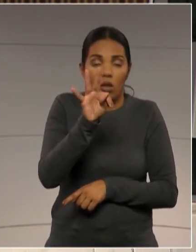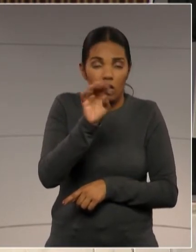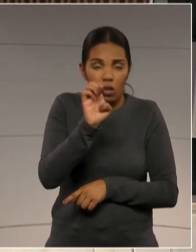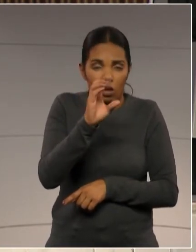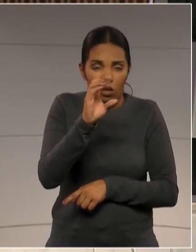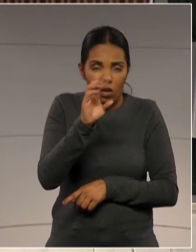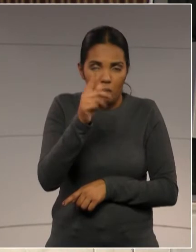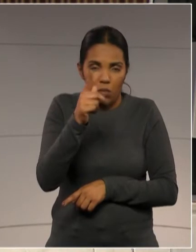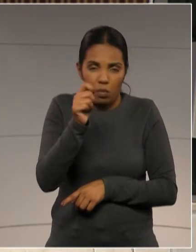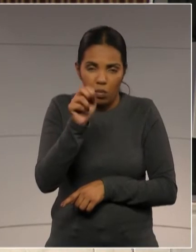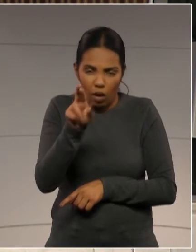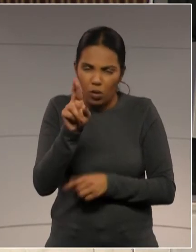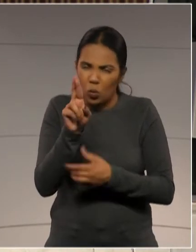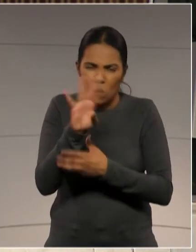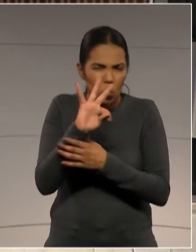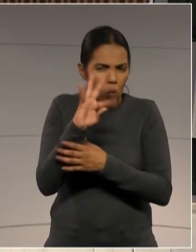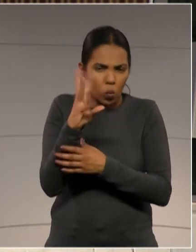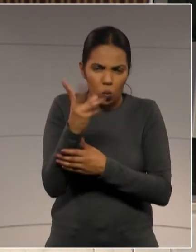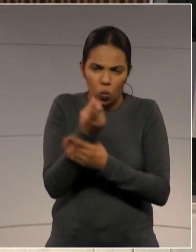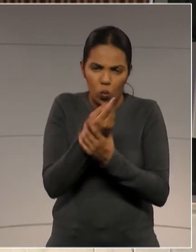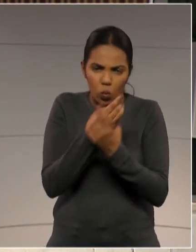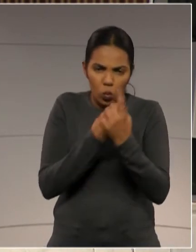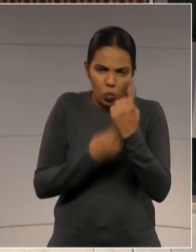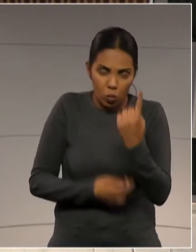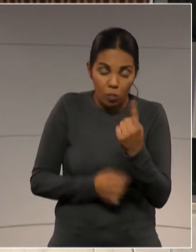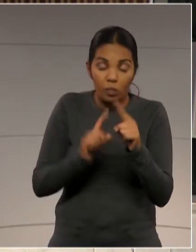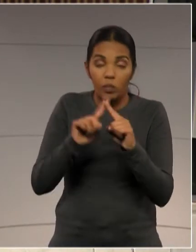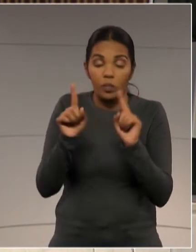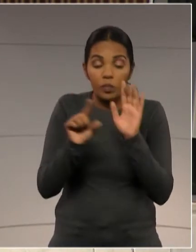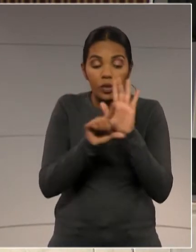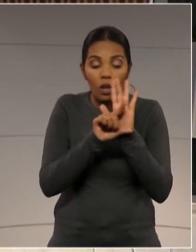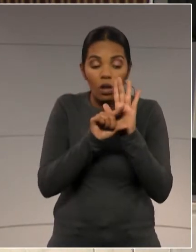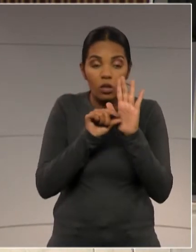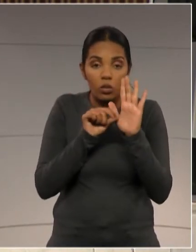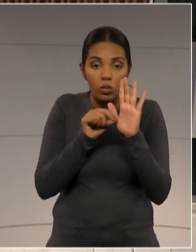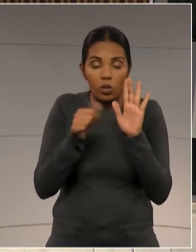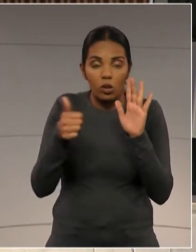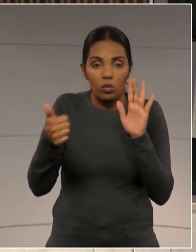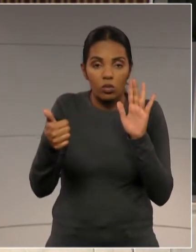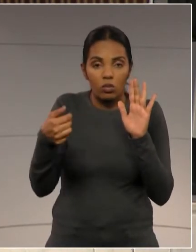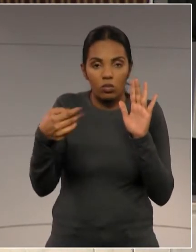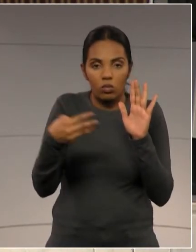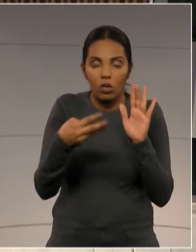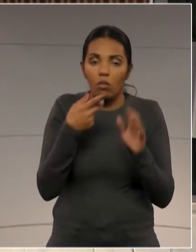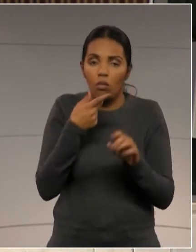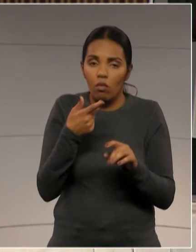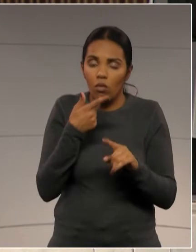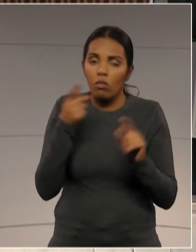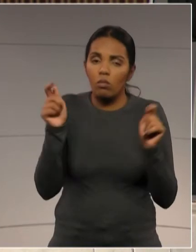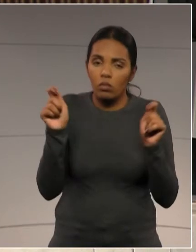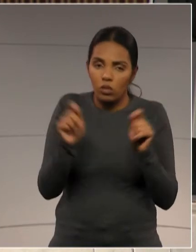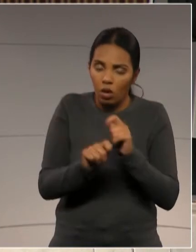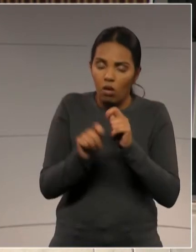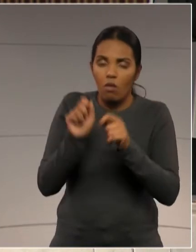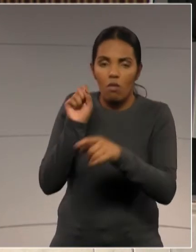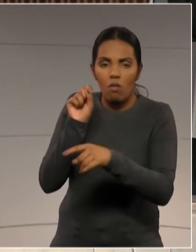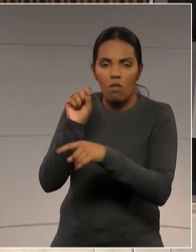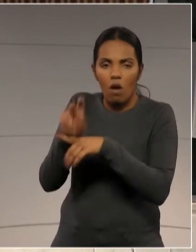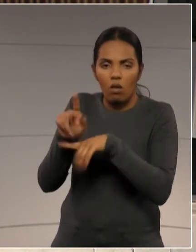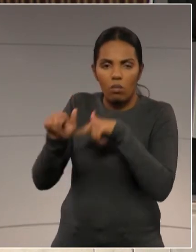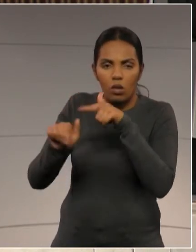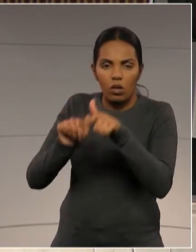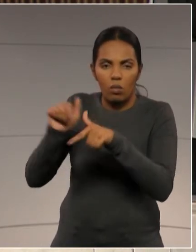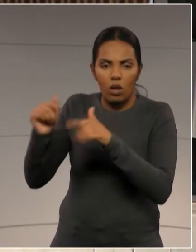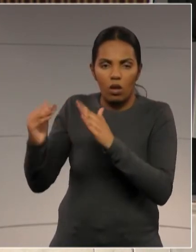Mas, o artigo 13º do substitutivo prevê a criação de funções de gestão pública na Casa Civil,